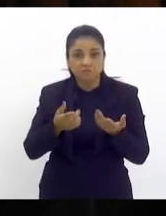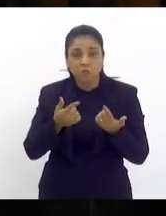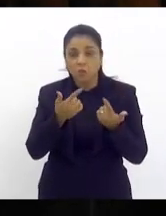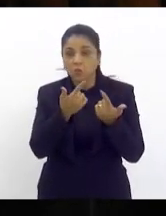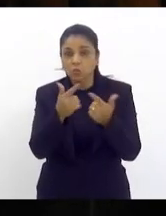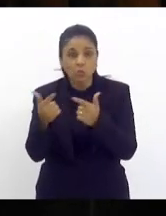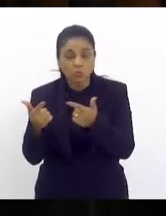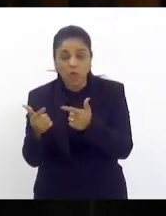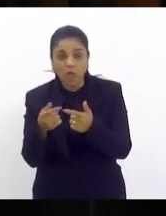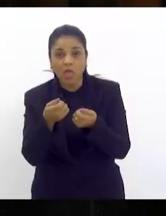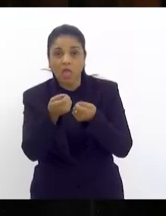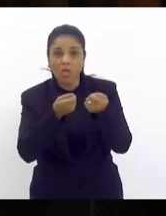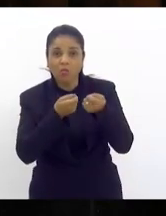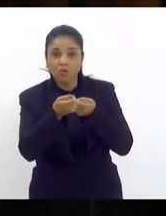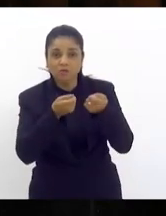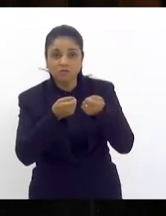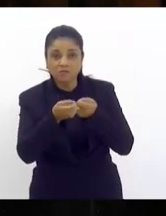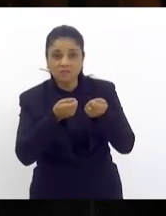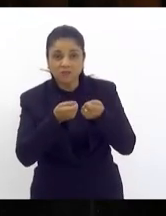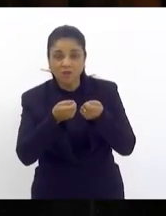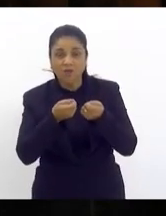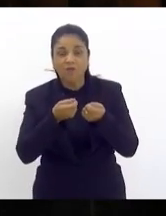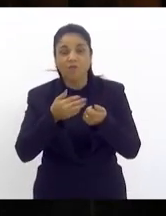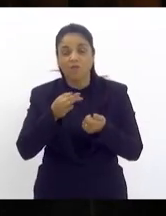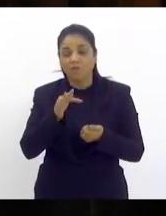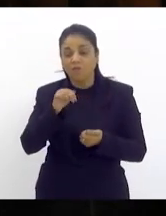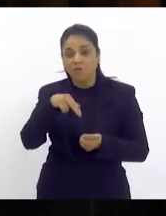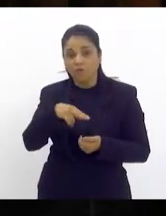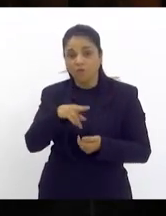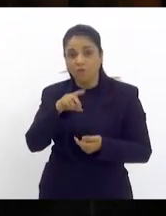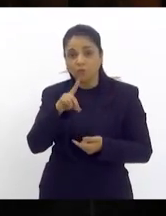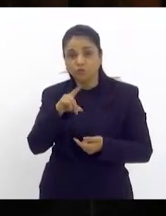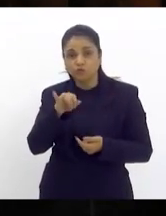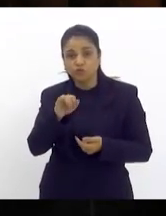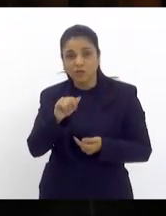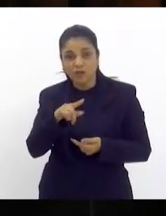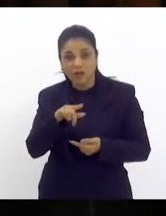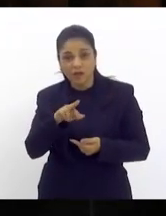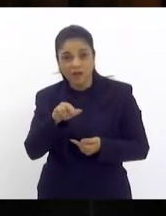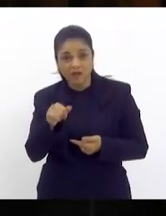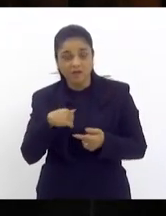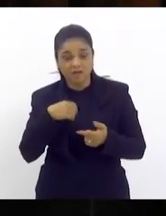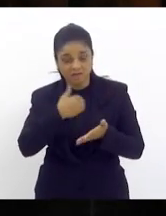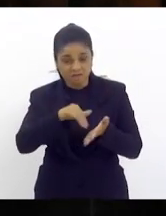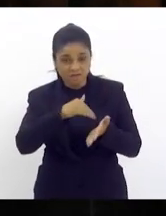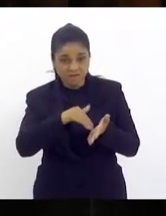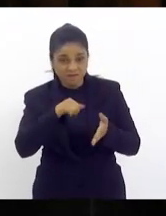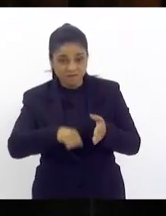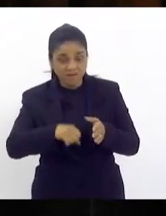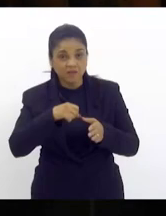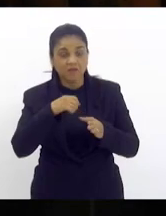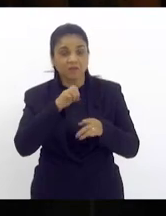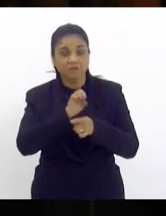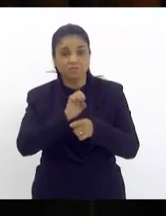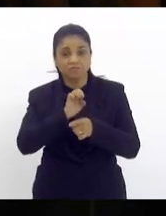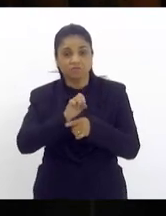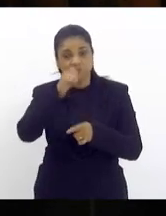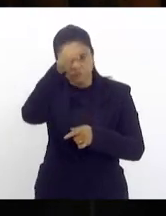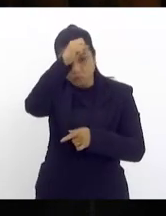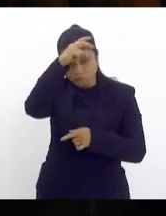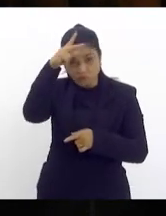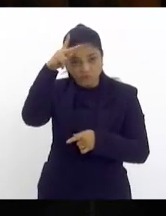fundiária e vossa excelência na secretaria de habitação do município aqui do Rio fez um excelente trabalho de